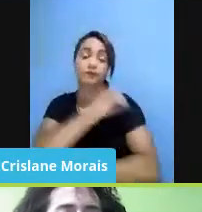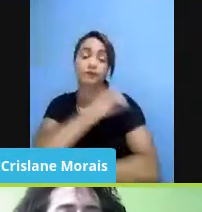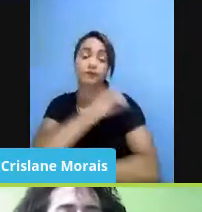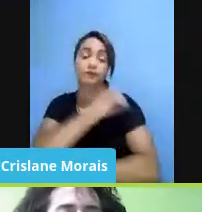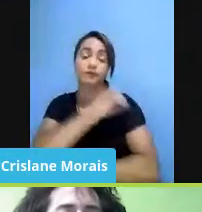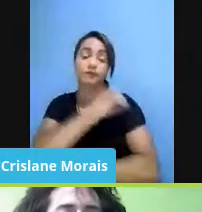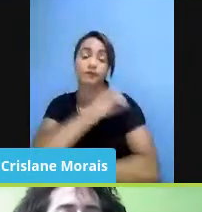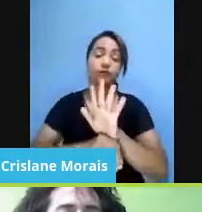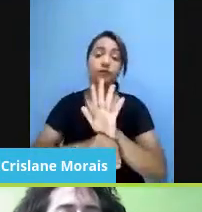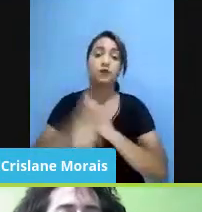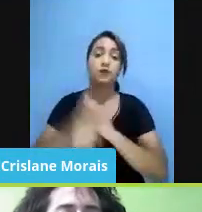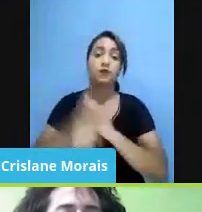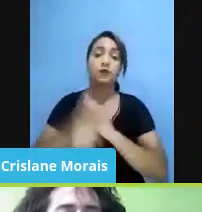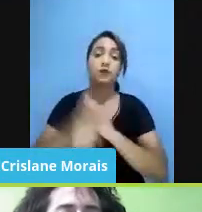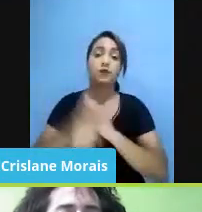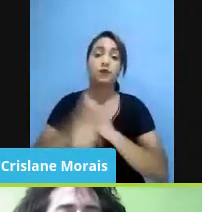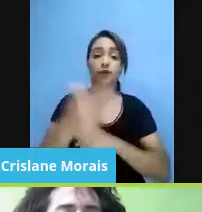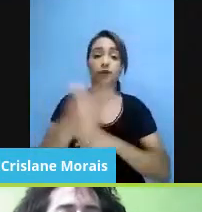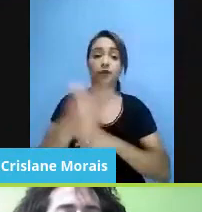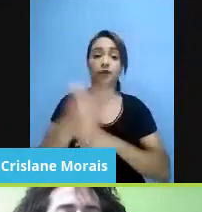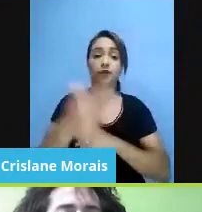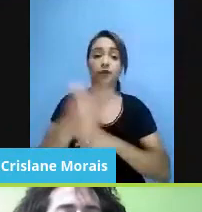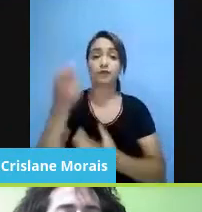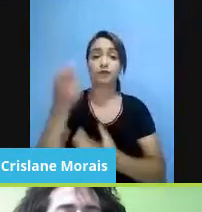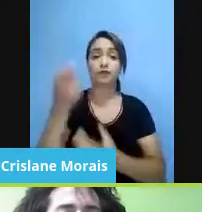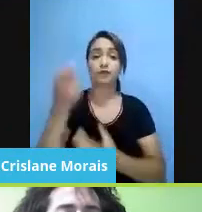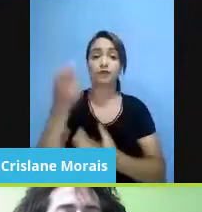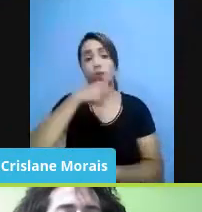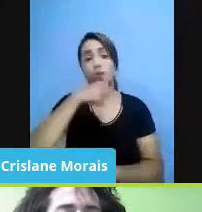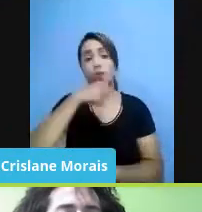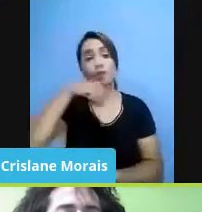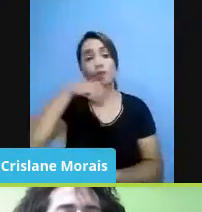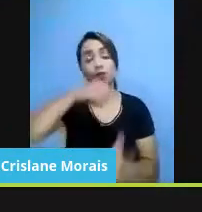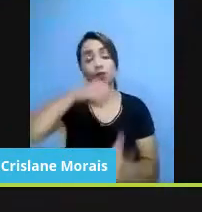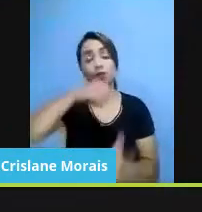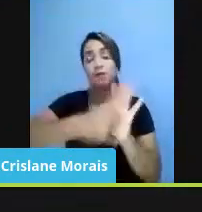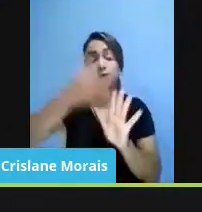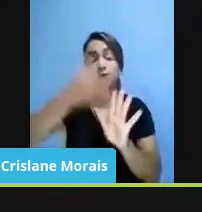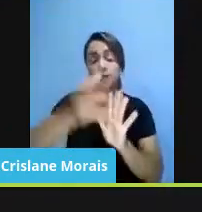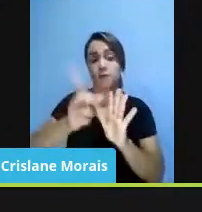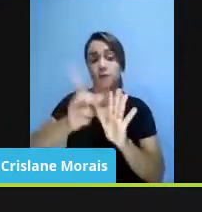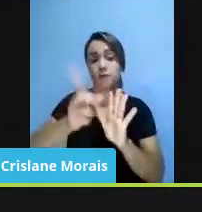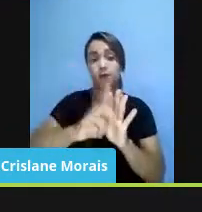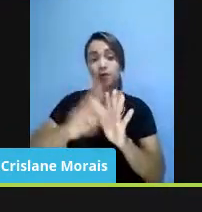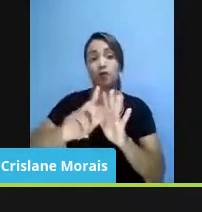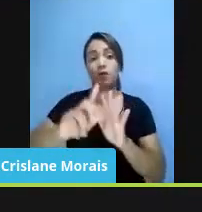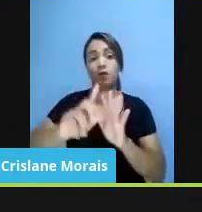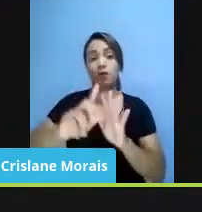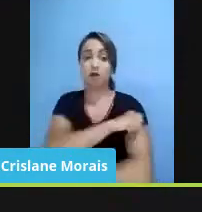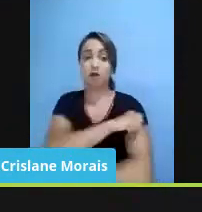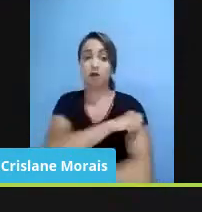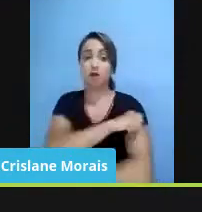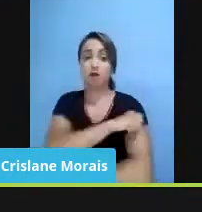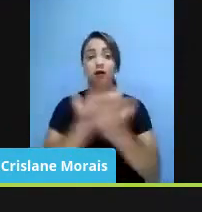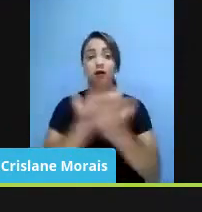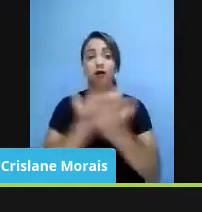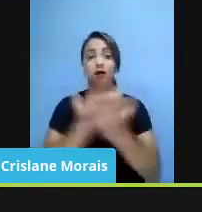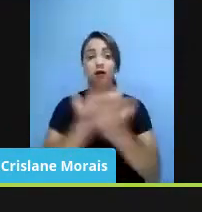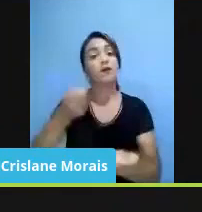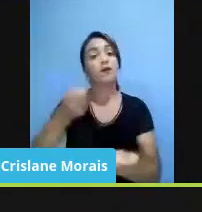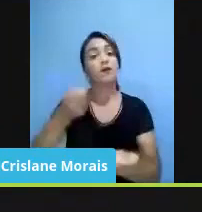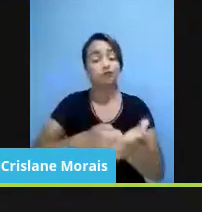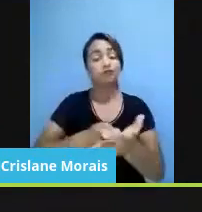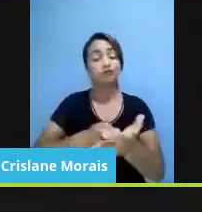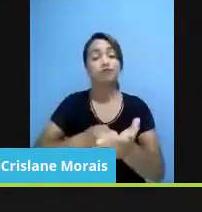punissem os pais que não matriculassem os alunos na escola, que é uma obrigação que está na LDB, é uma